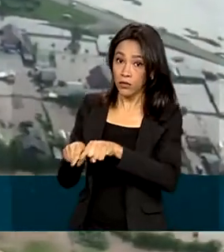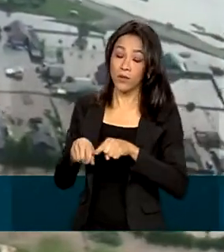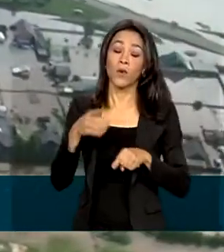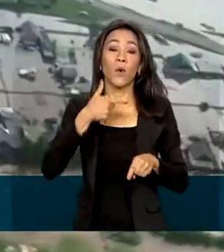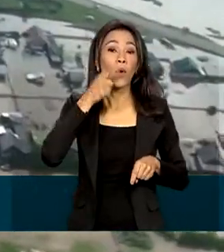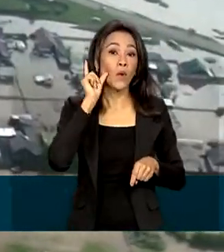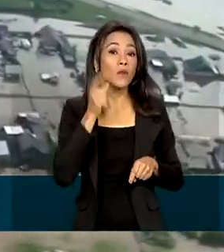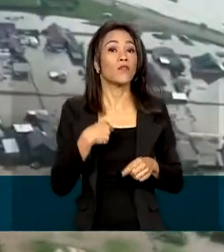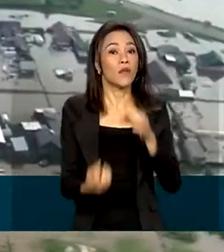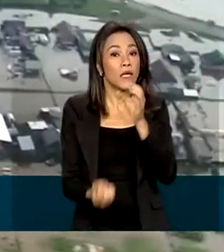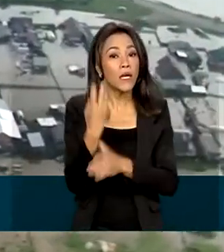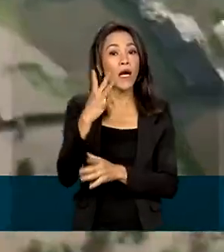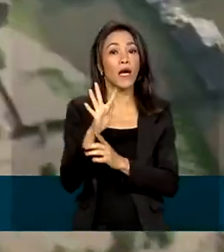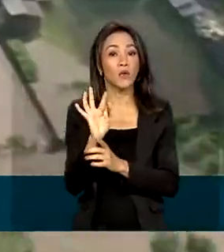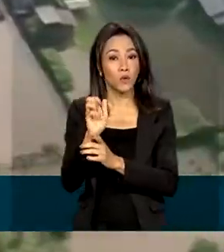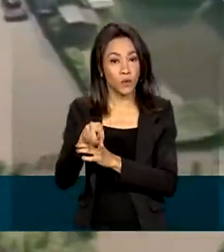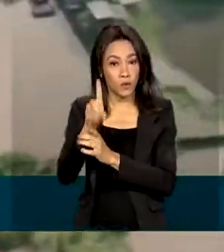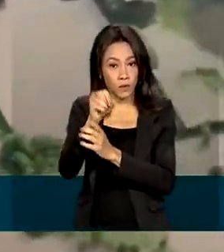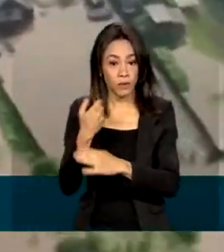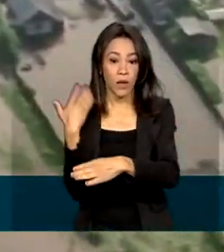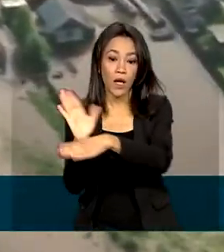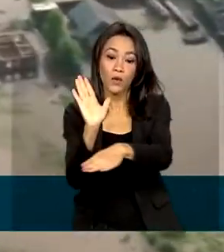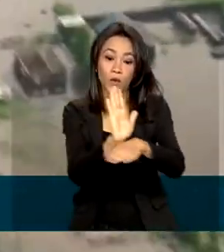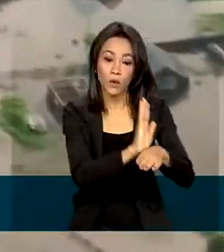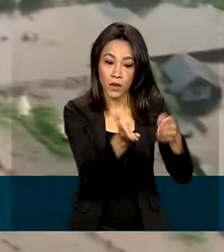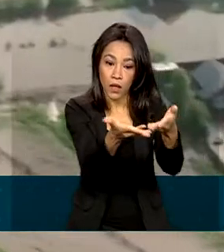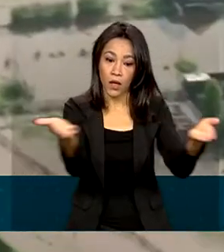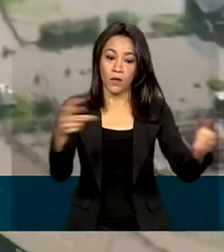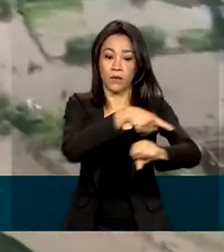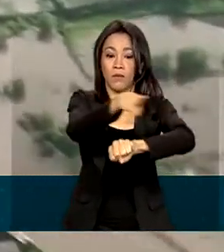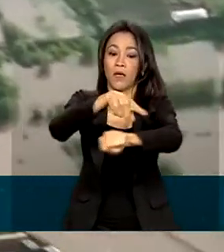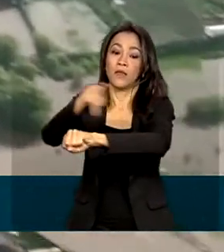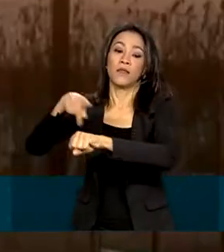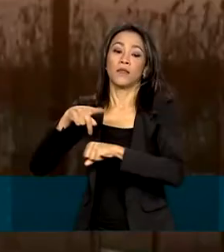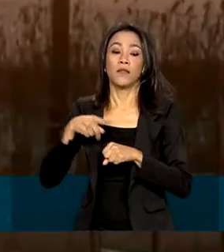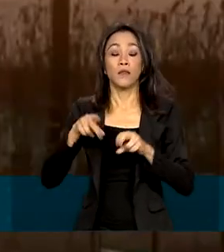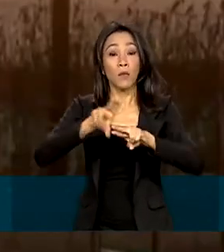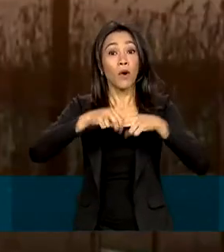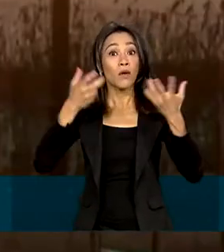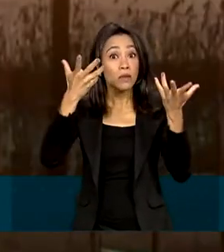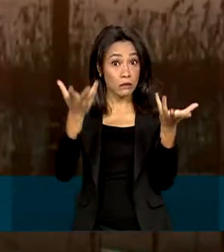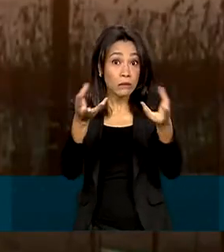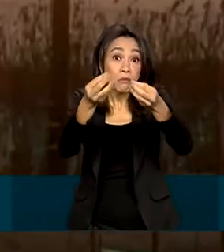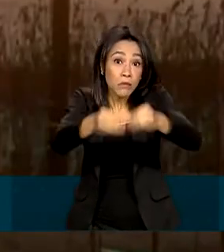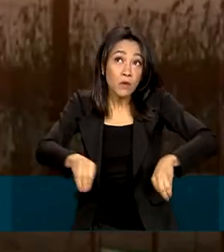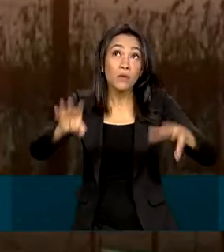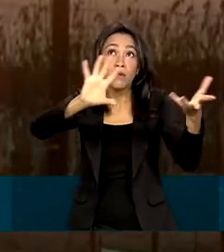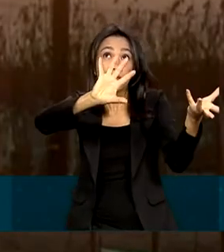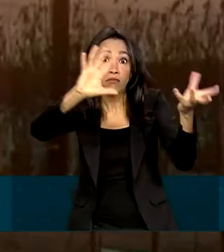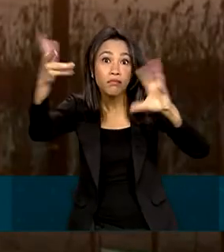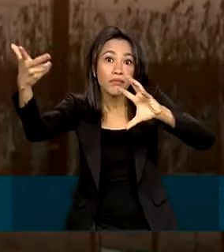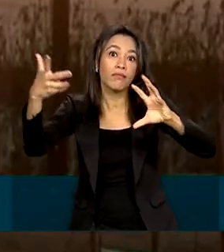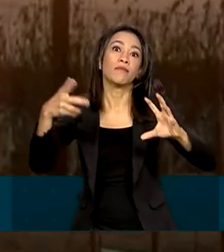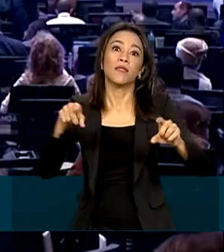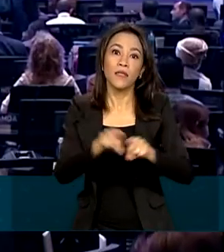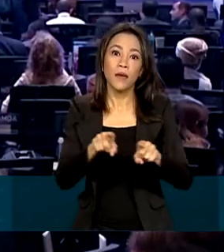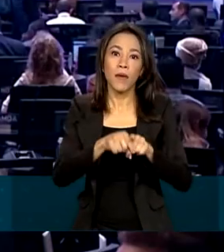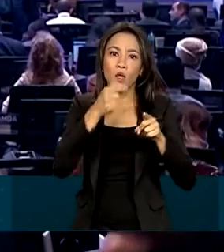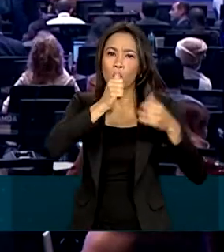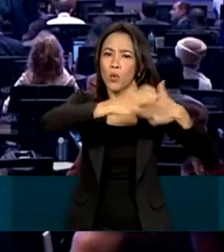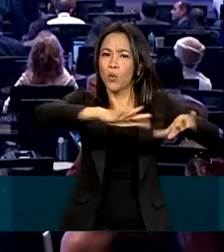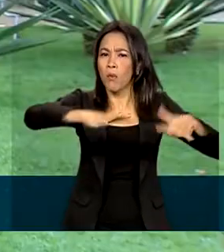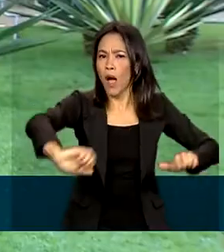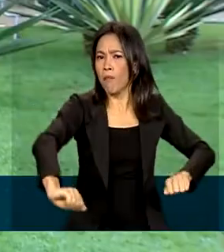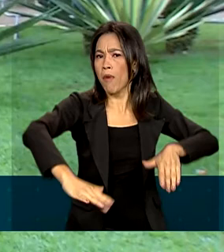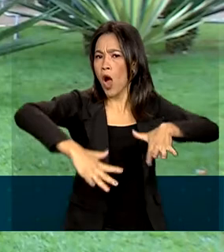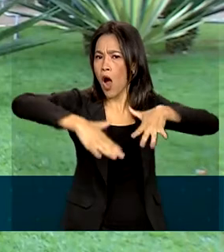ajudar países mais pobres afetados por desastres climáticos, como tempestades graves e a elevação do nível do mar. Essa ajuda